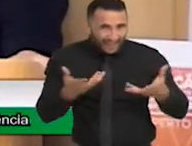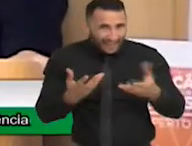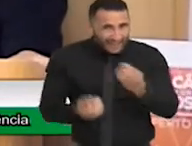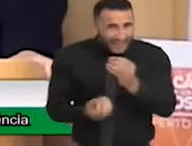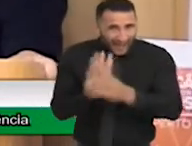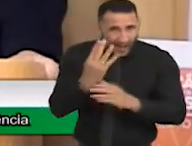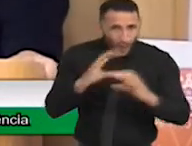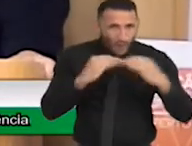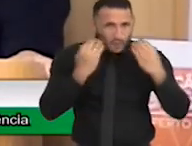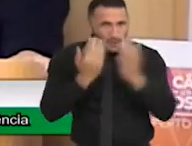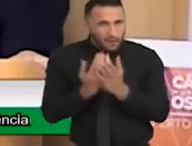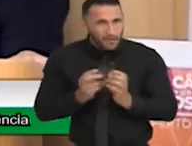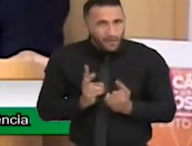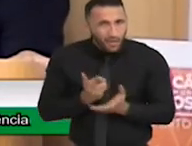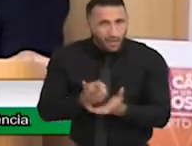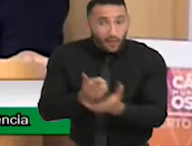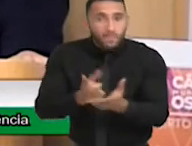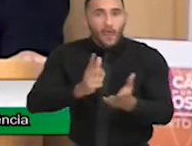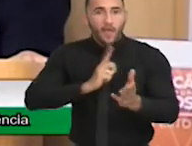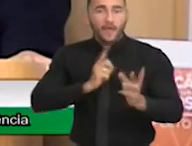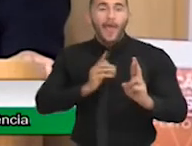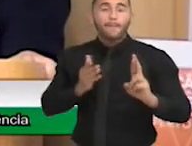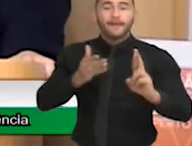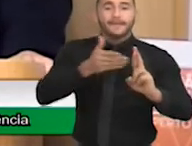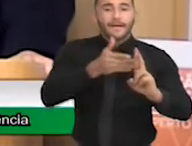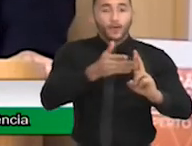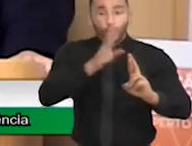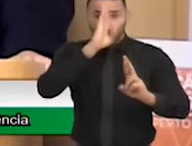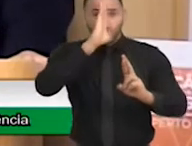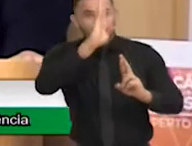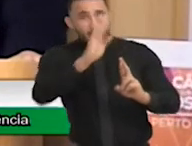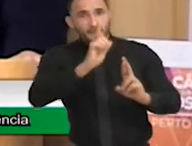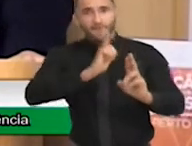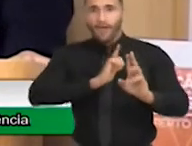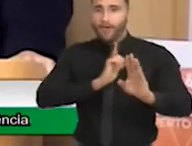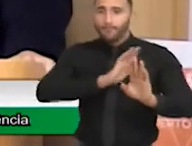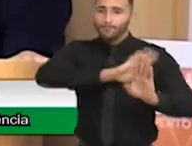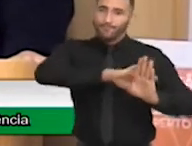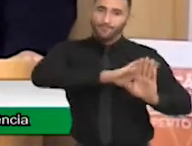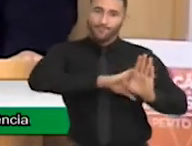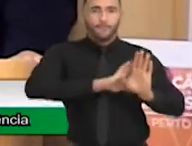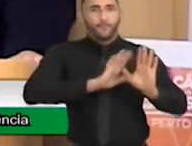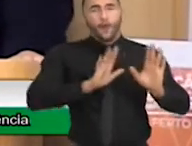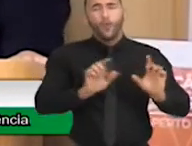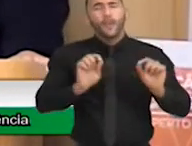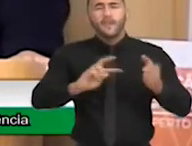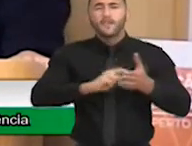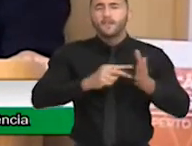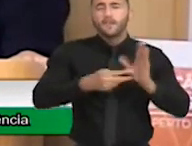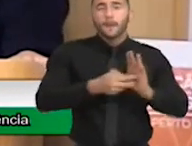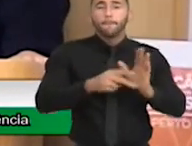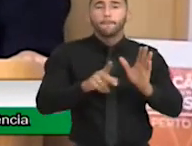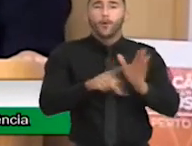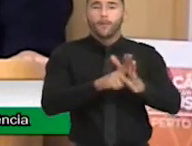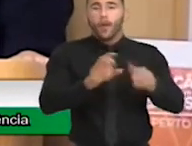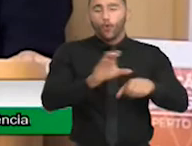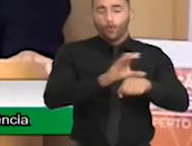temos representação direta e indireta. o que é isso? Constituição Federal.